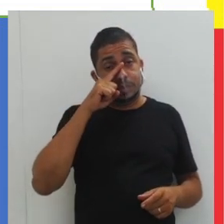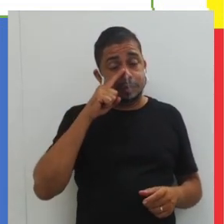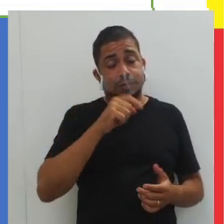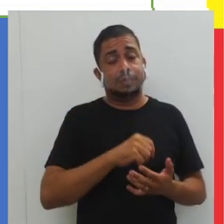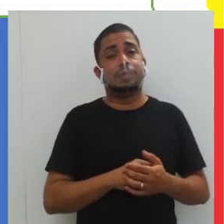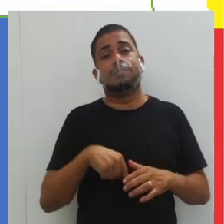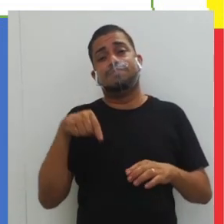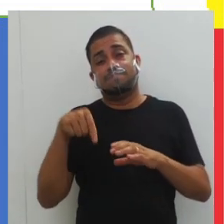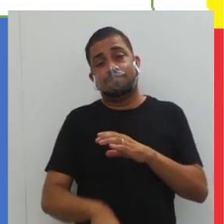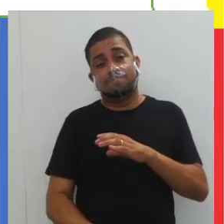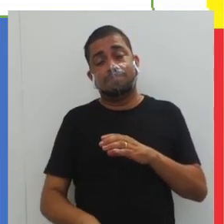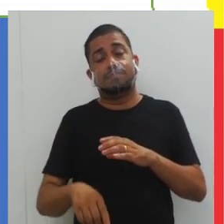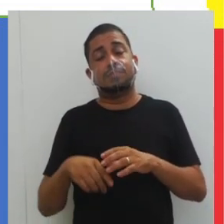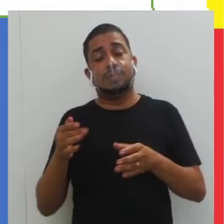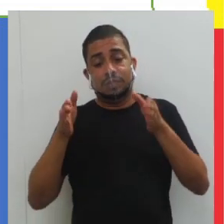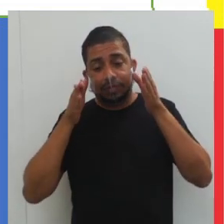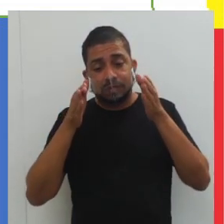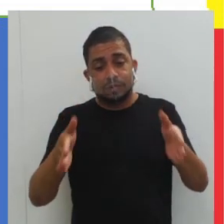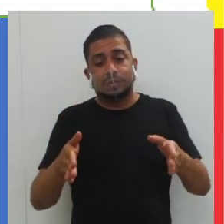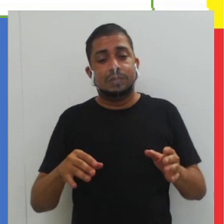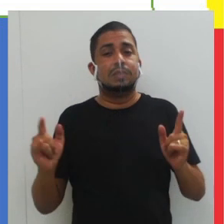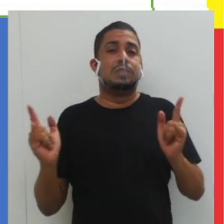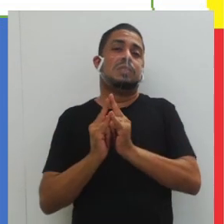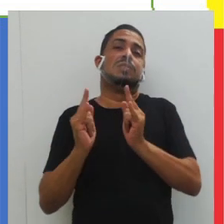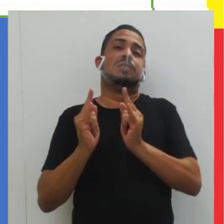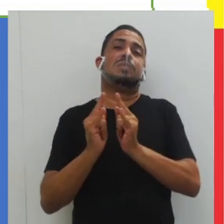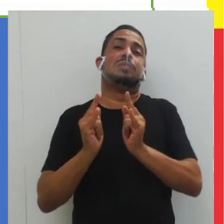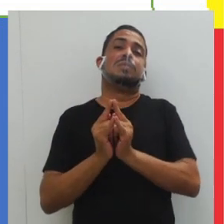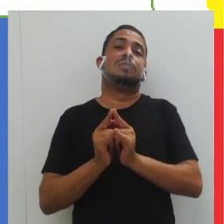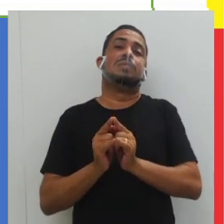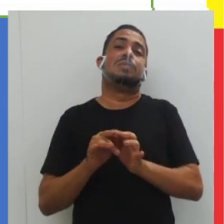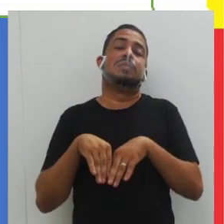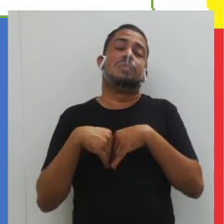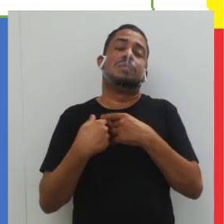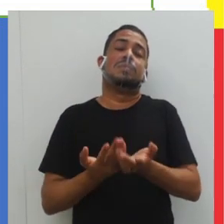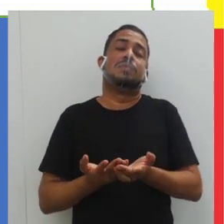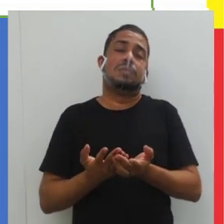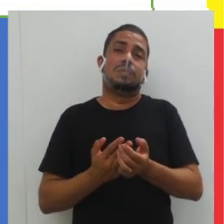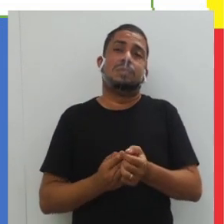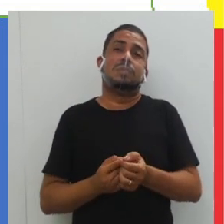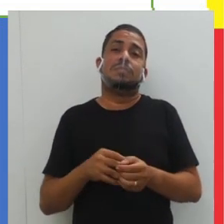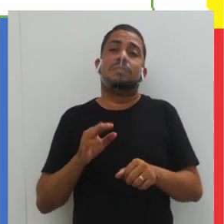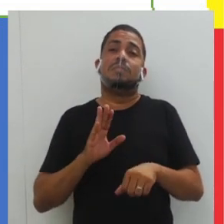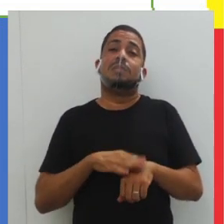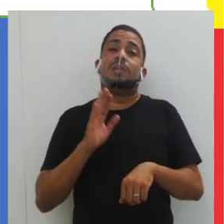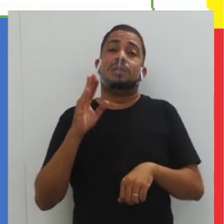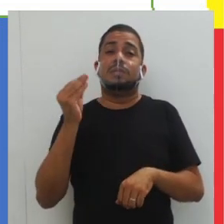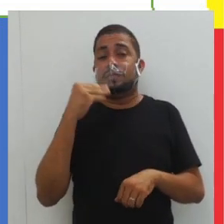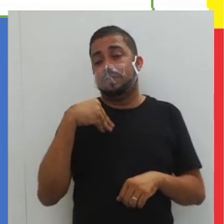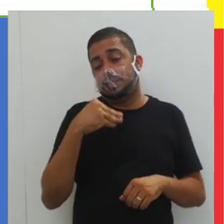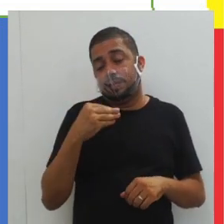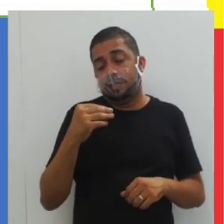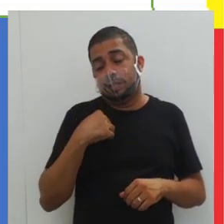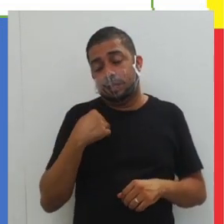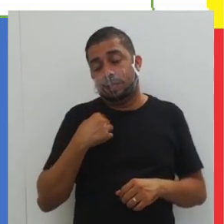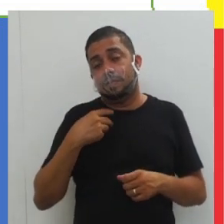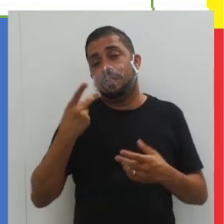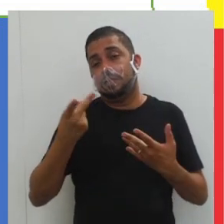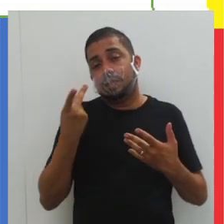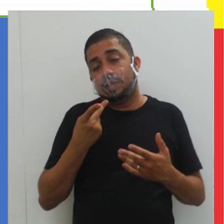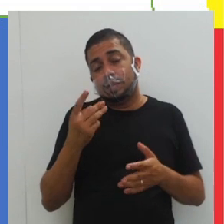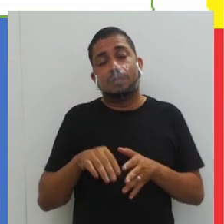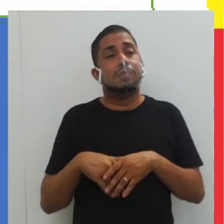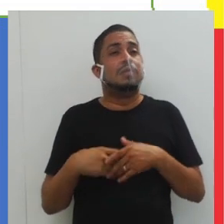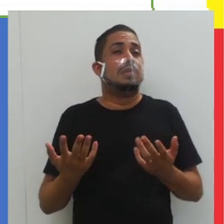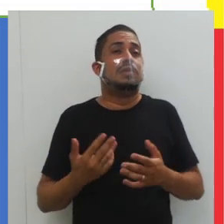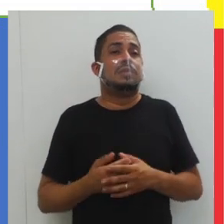ao nos voltarmos para o foco institucional? Qual de maior gravidade aí? Qual seria? Desses que eu vou citar,